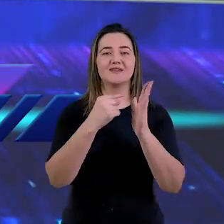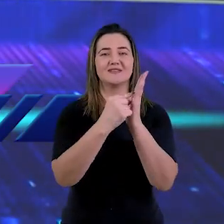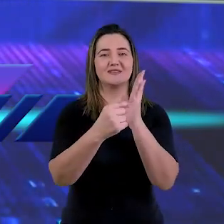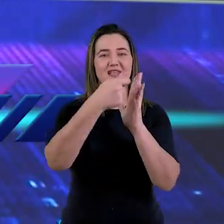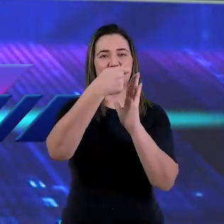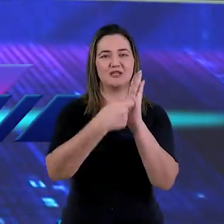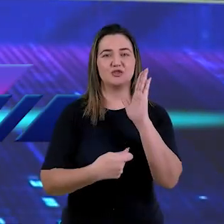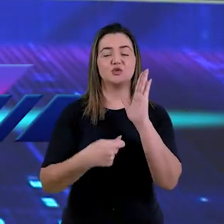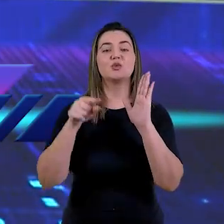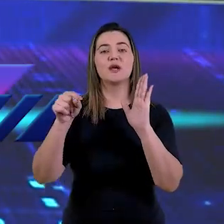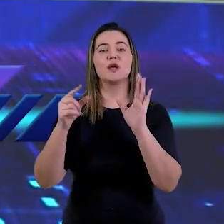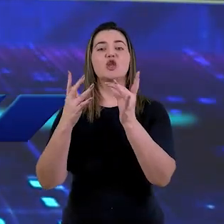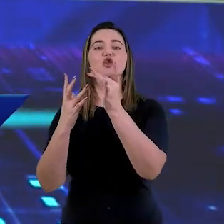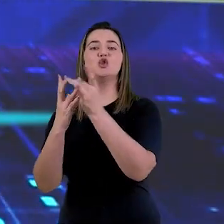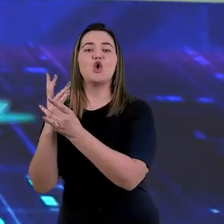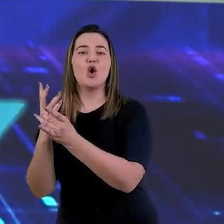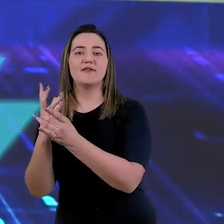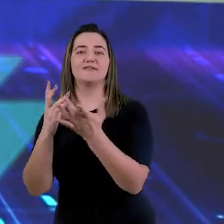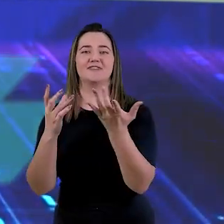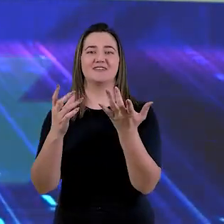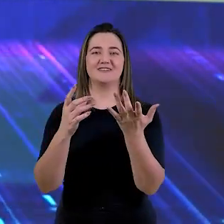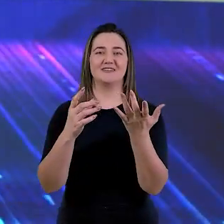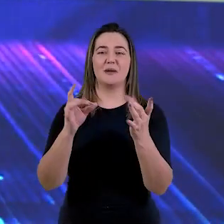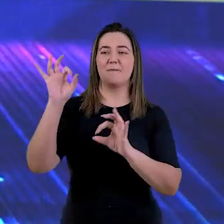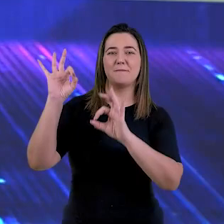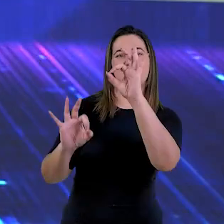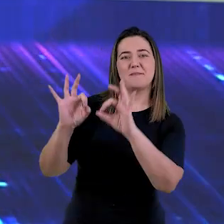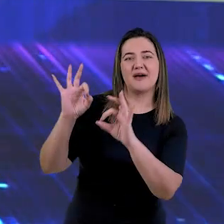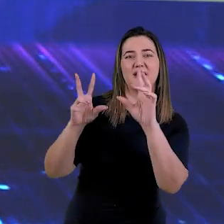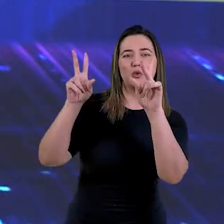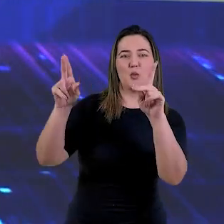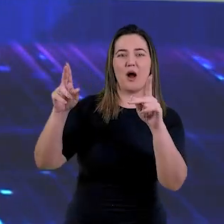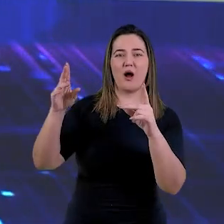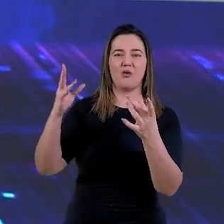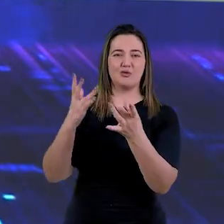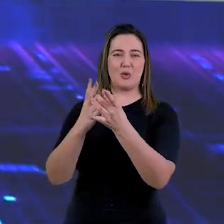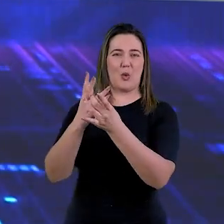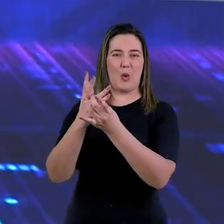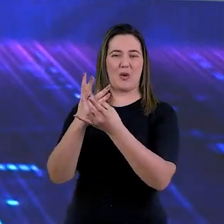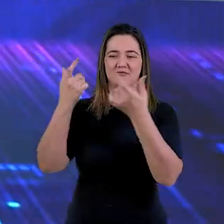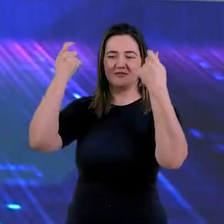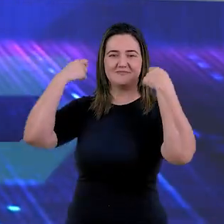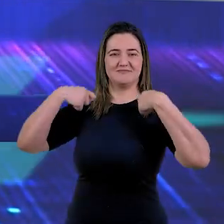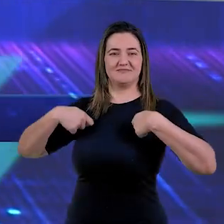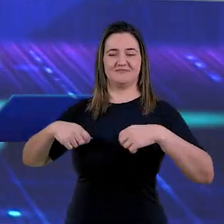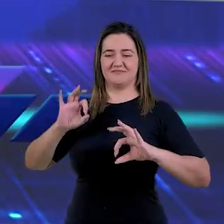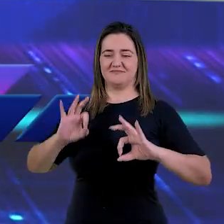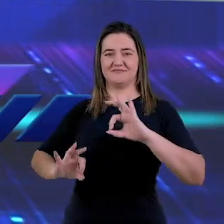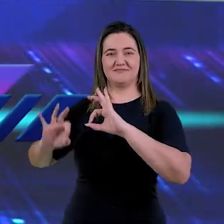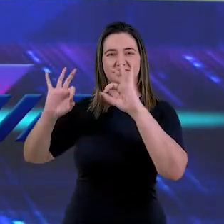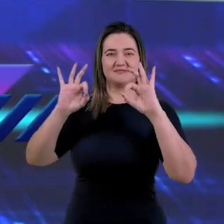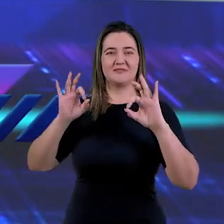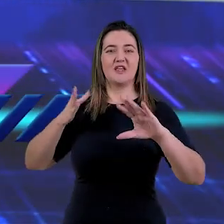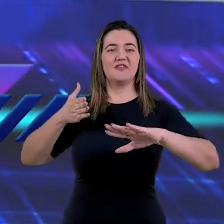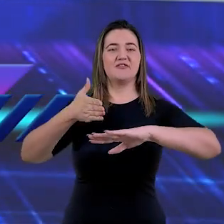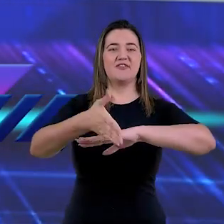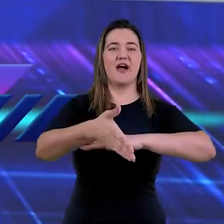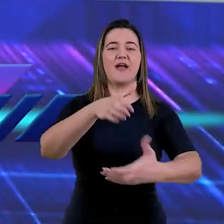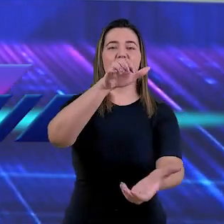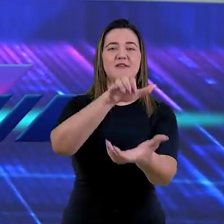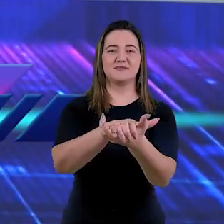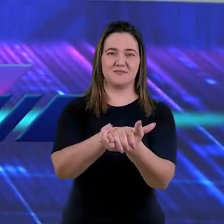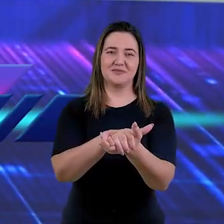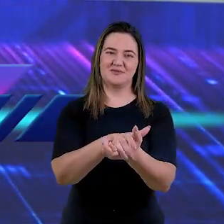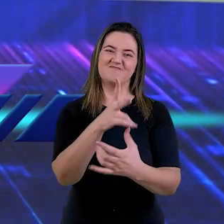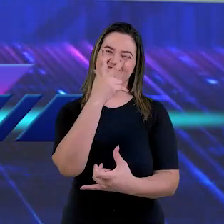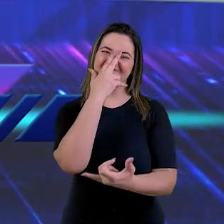de noivo, de noiva, de estar preparado, de estar indo para uma cerimônia de casamento.